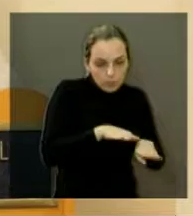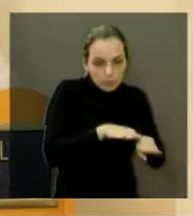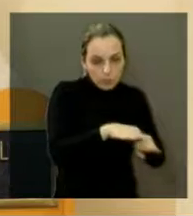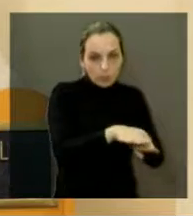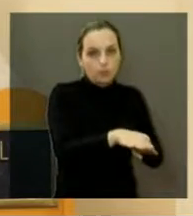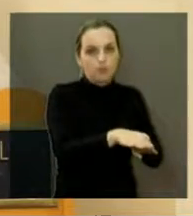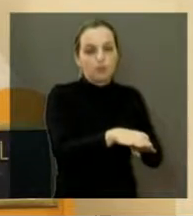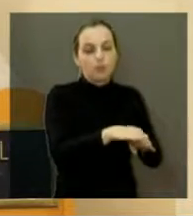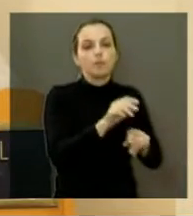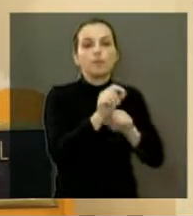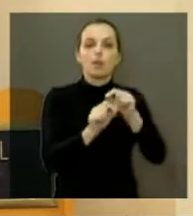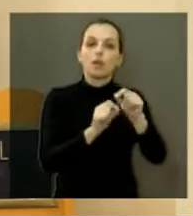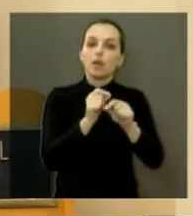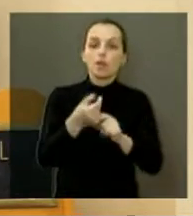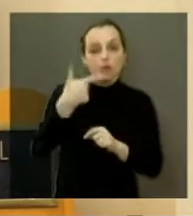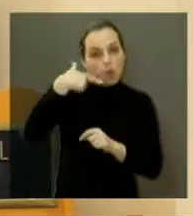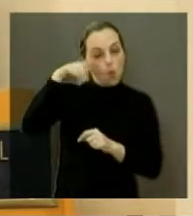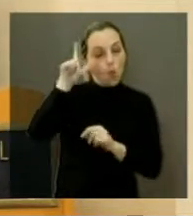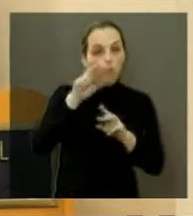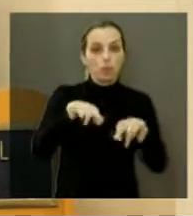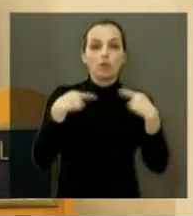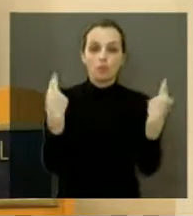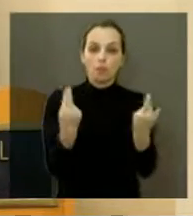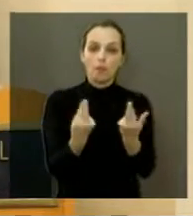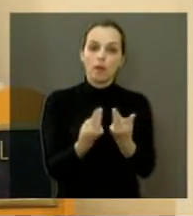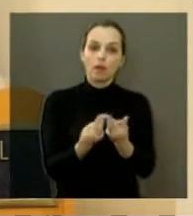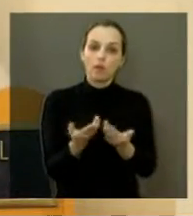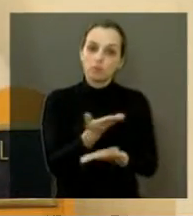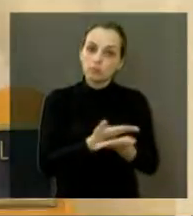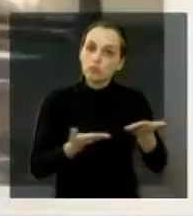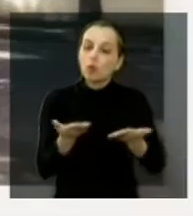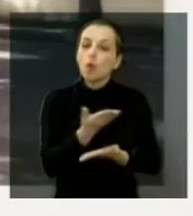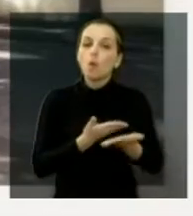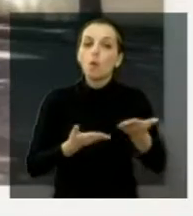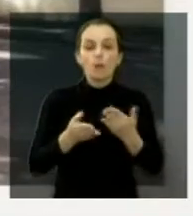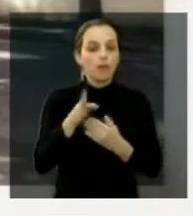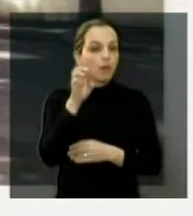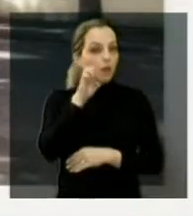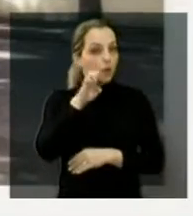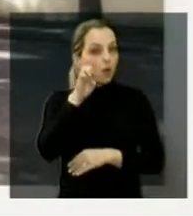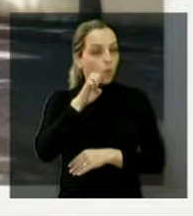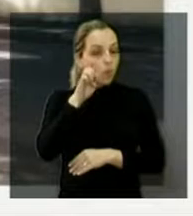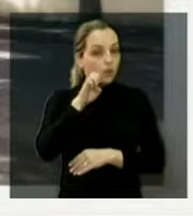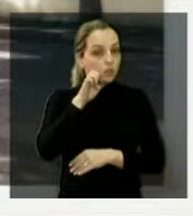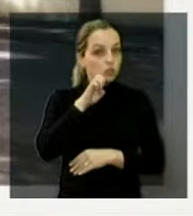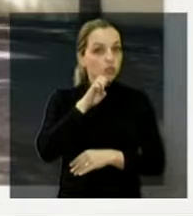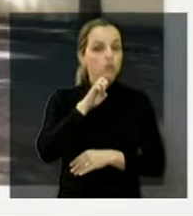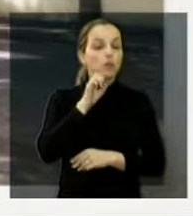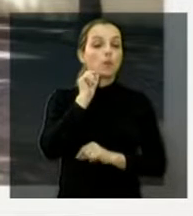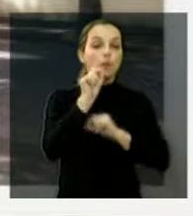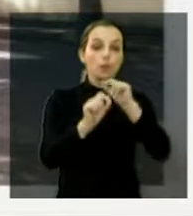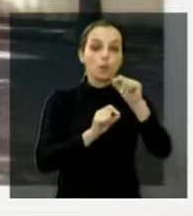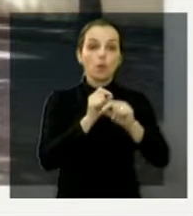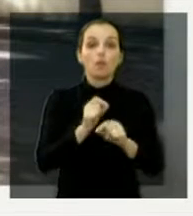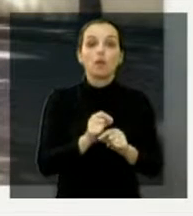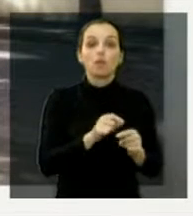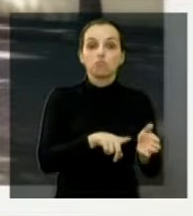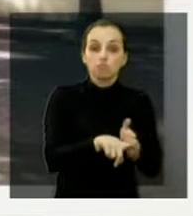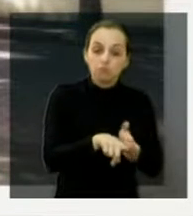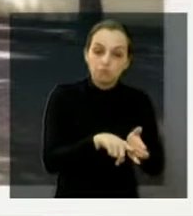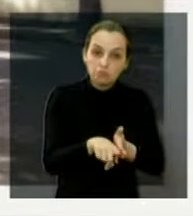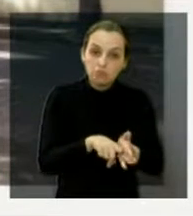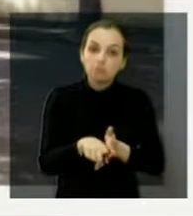nessa audiência, falar com o prefeito também. E o prefeito garantiu que vai ser feito um estudo,